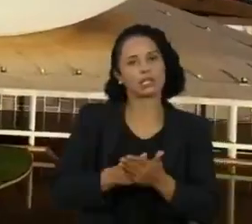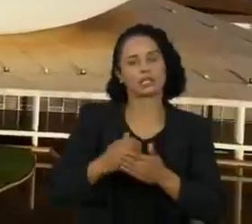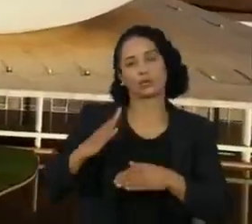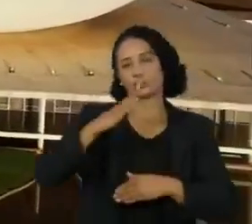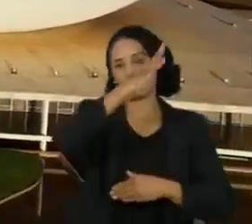para essa votação.